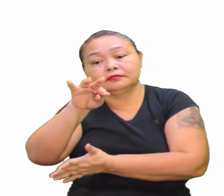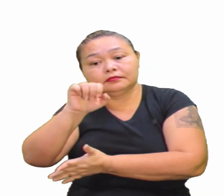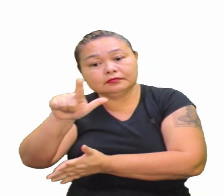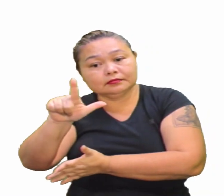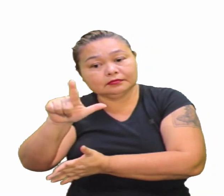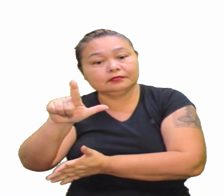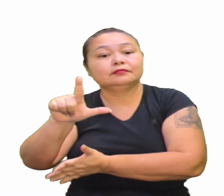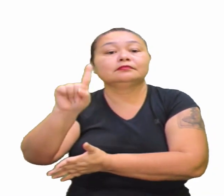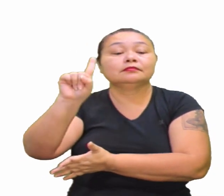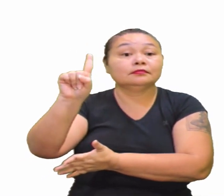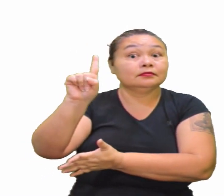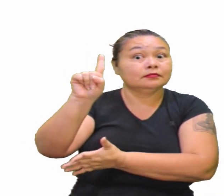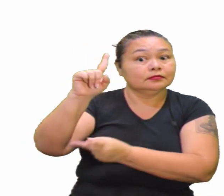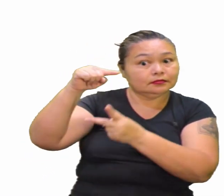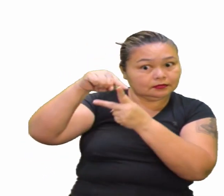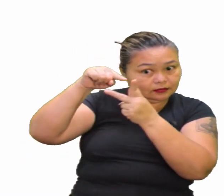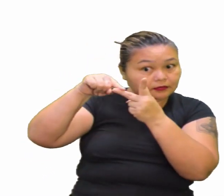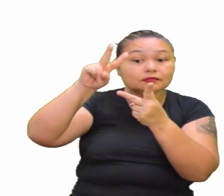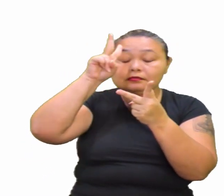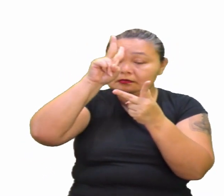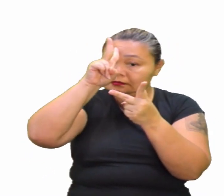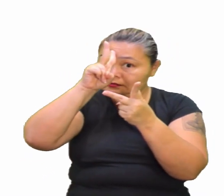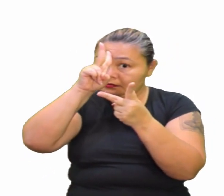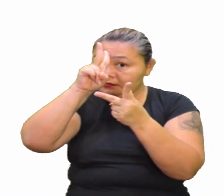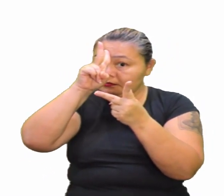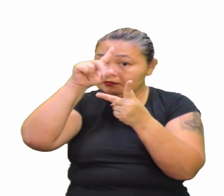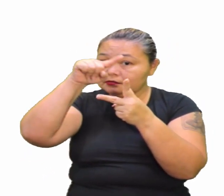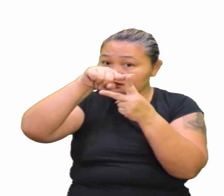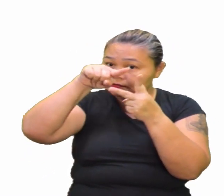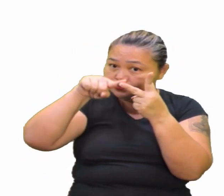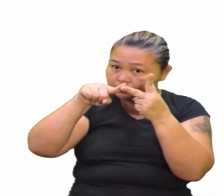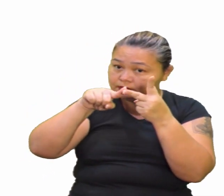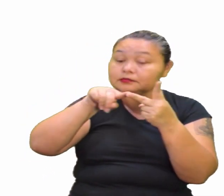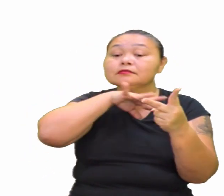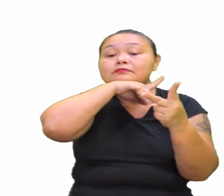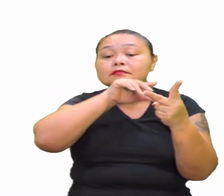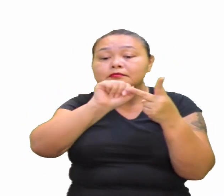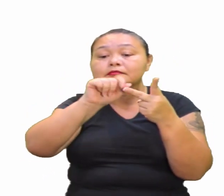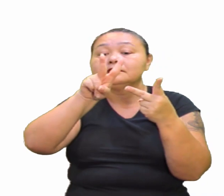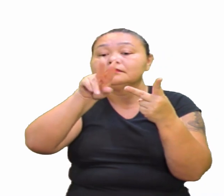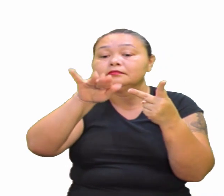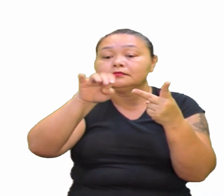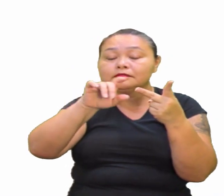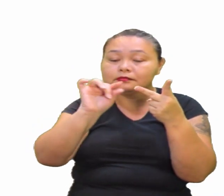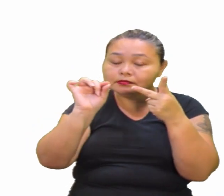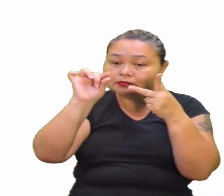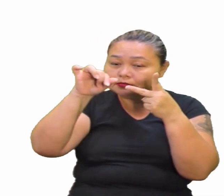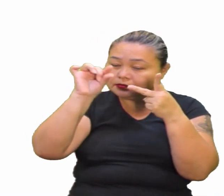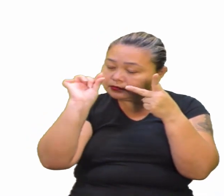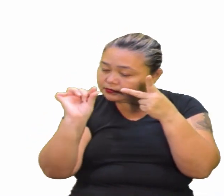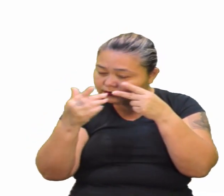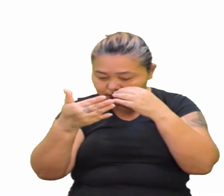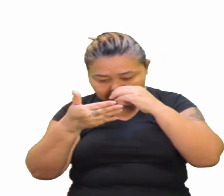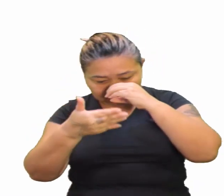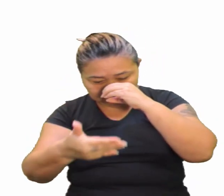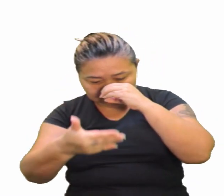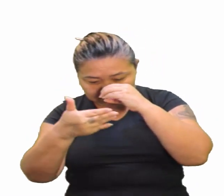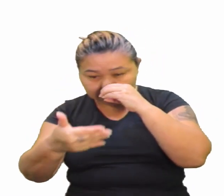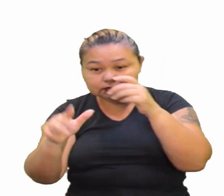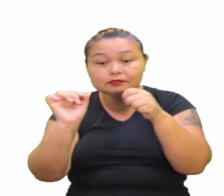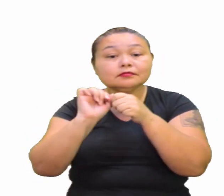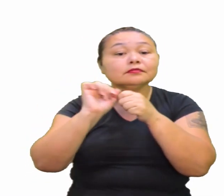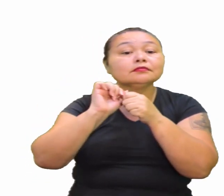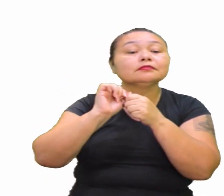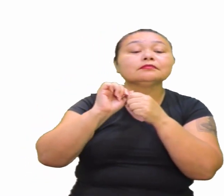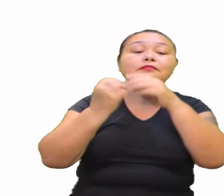vegetal É sempre lembrar Vamos pensar no animal No vegetal Nos organismos microscópicos Também